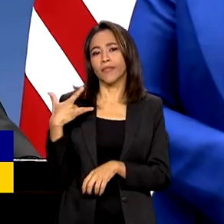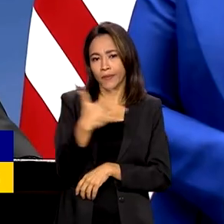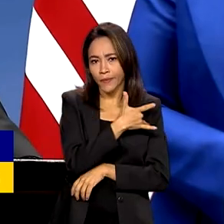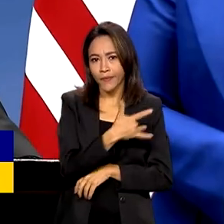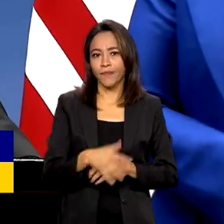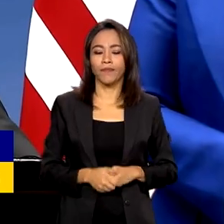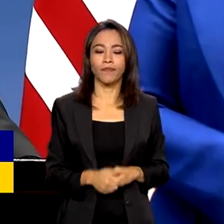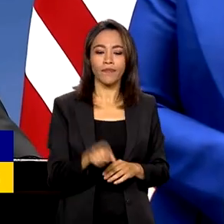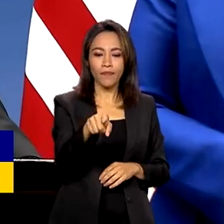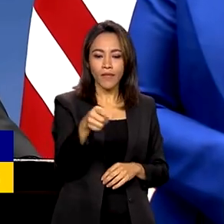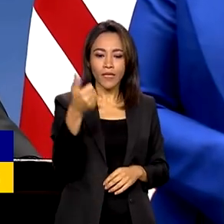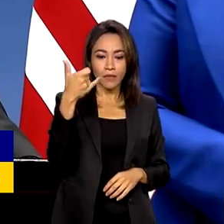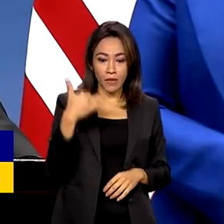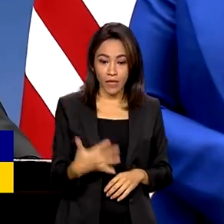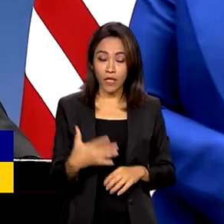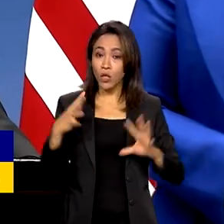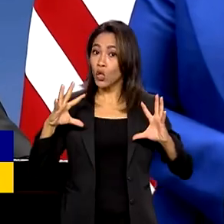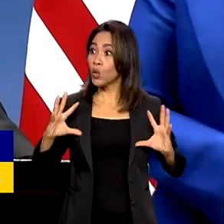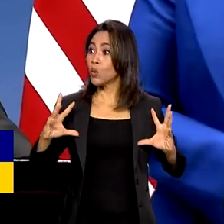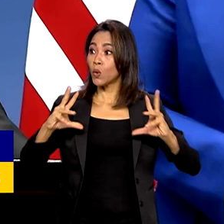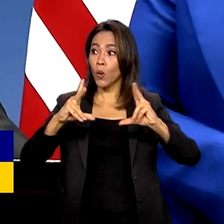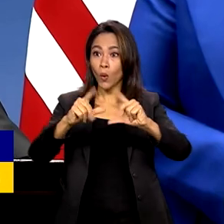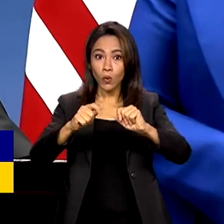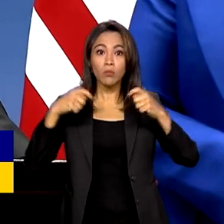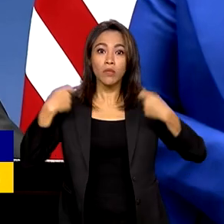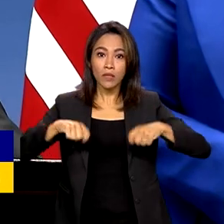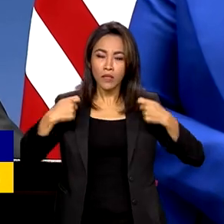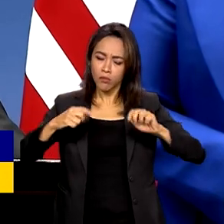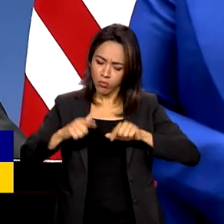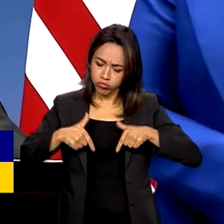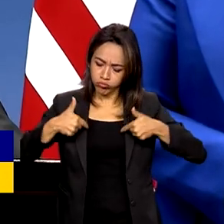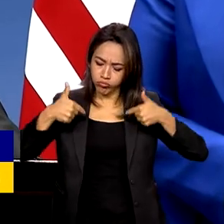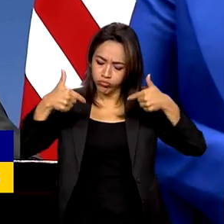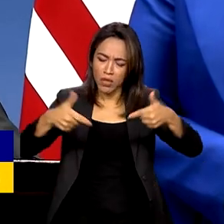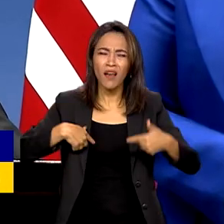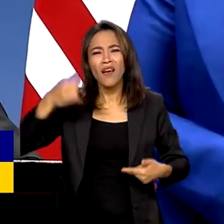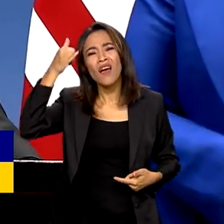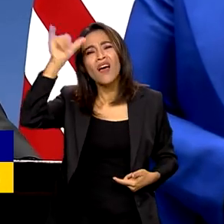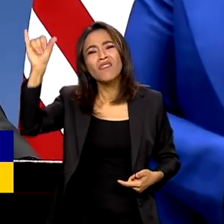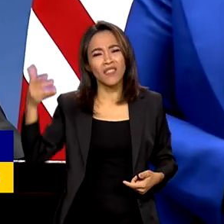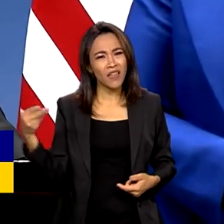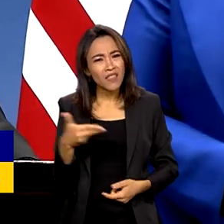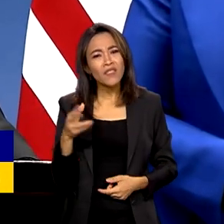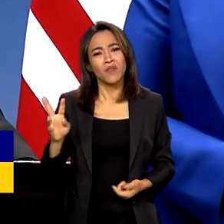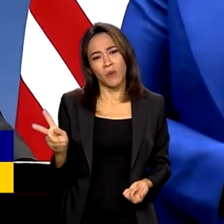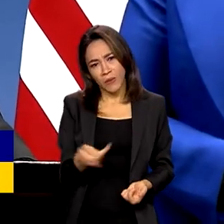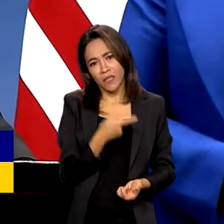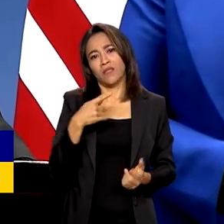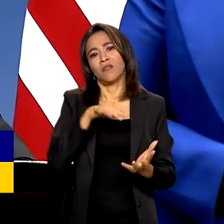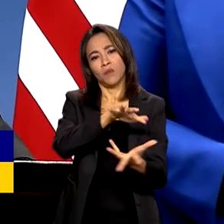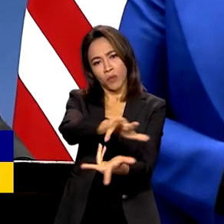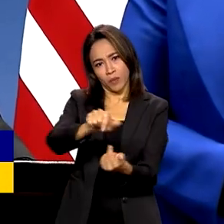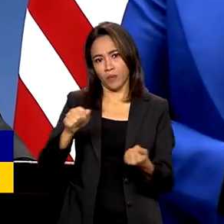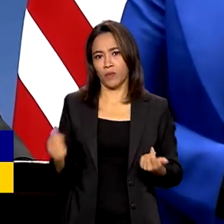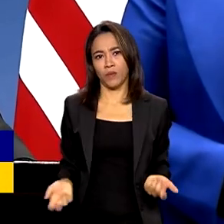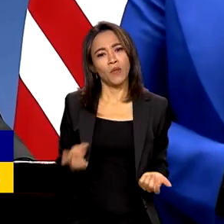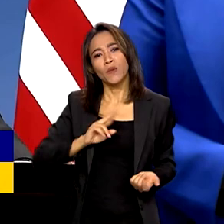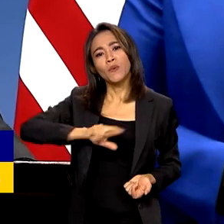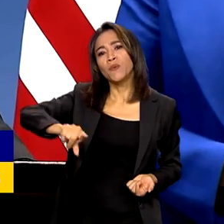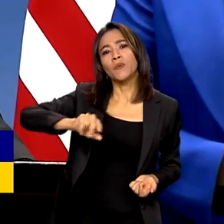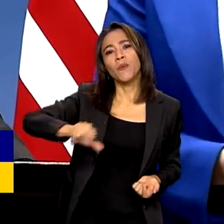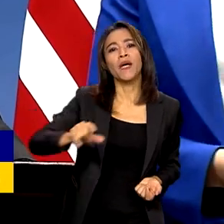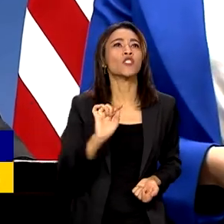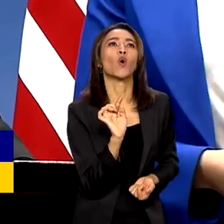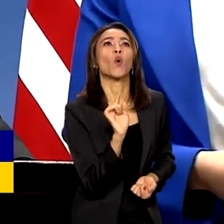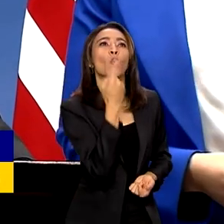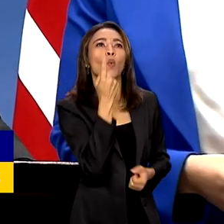Todos nós precisamos fazer mais para evitar que essas situações aconteçam em todo o mundo. Não é uma questão de um